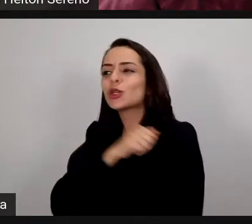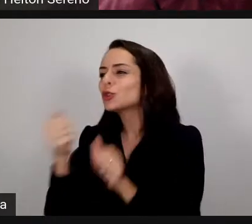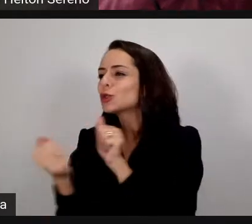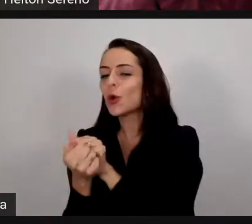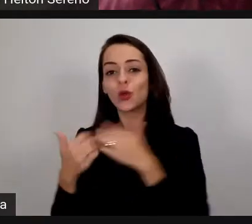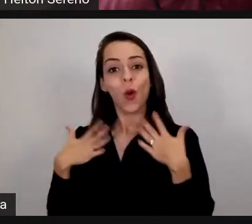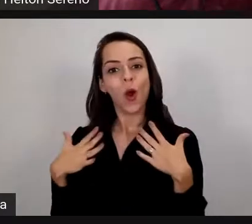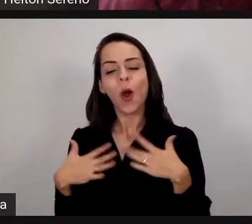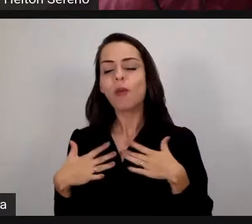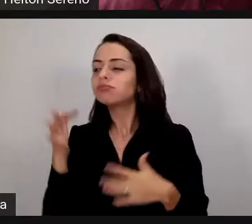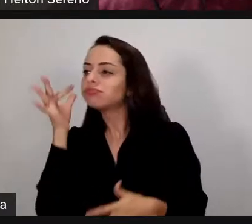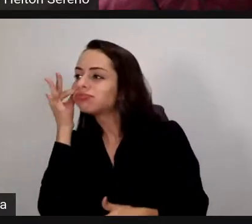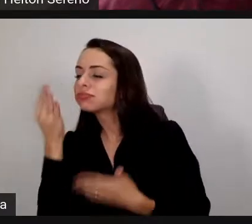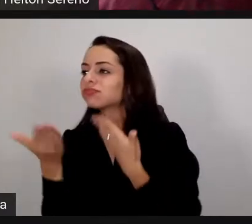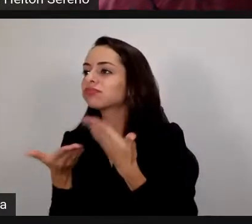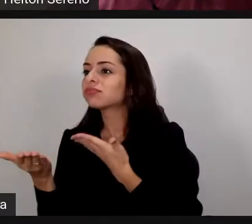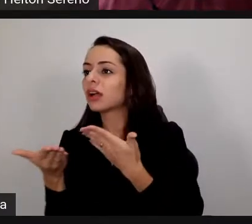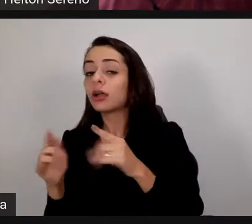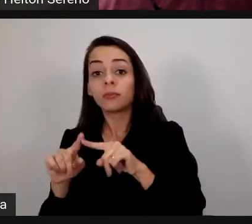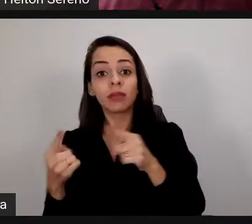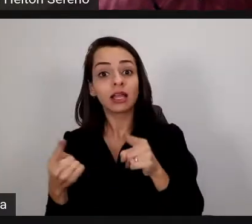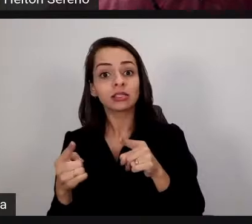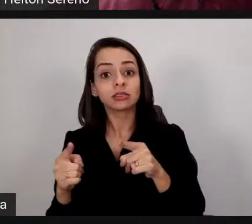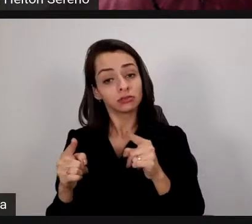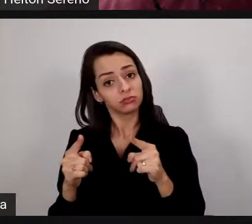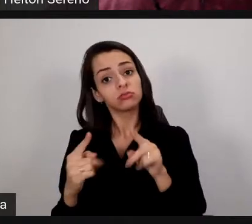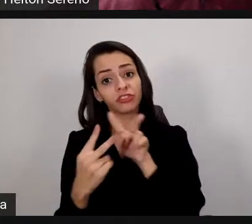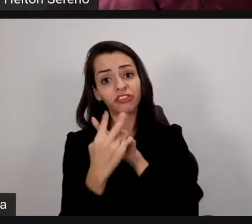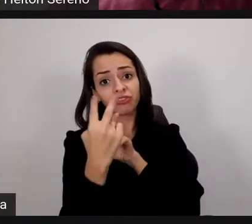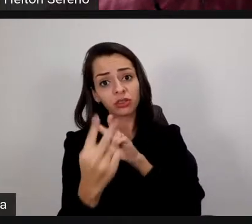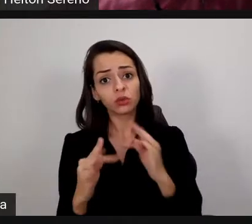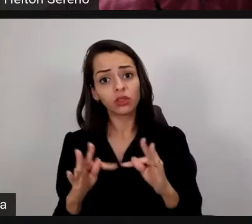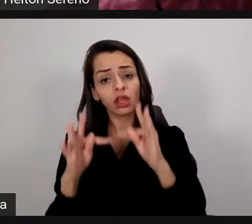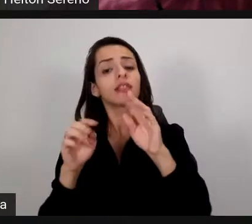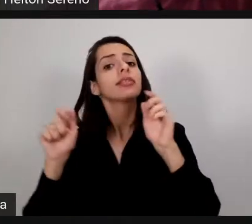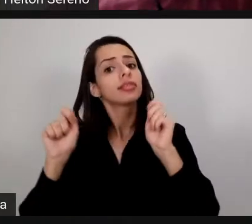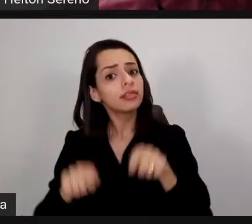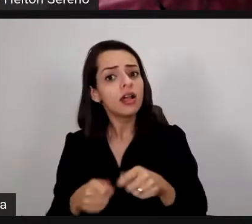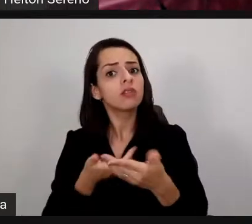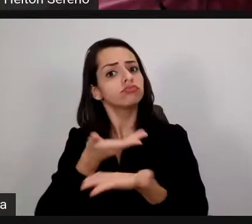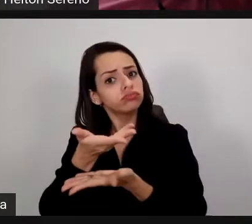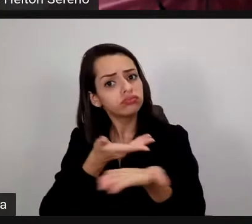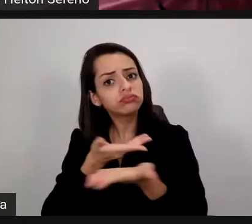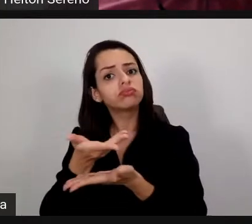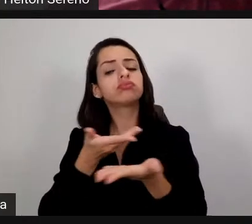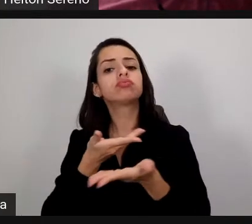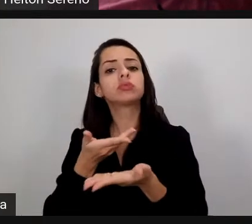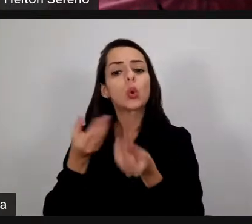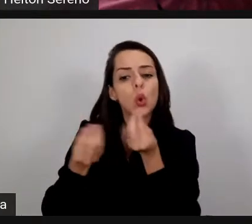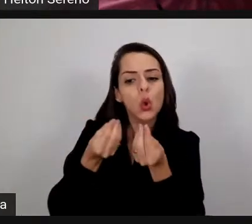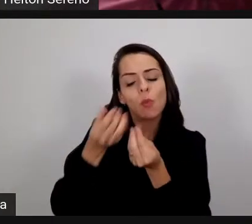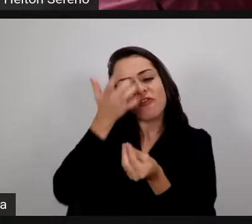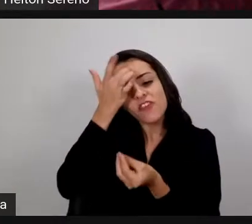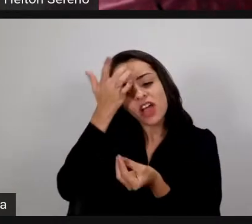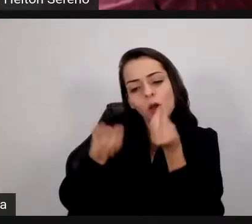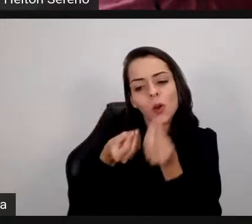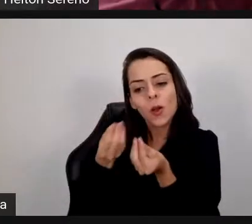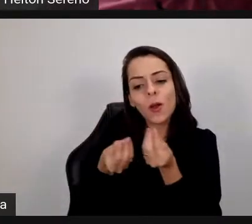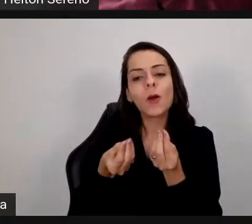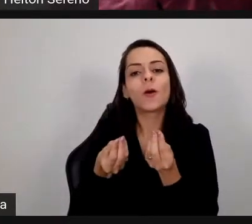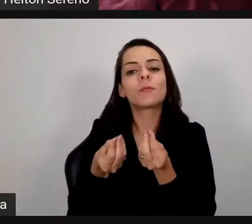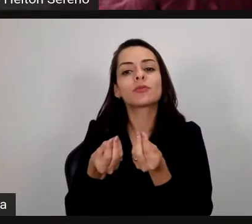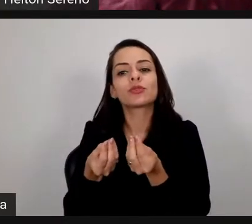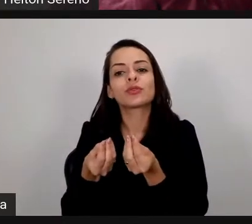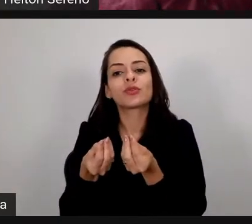processo. E isso a gente vai também conversar ao longo das nossas capacitações. Como que a gente pode ser esse